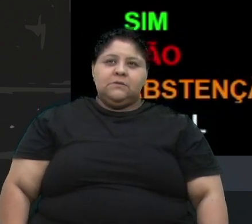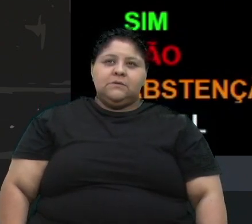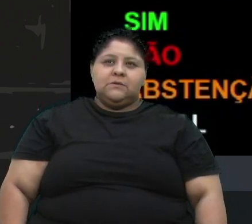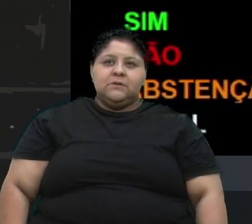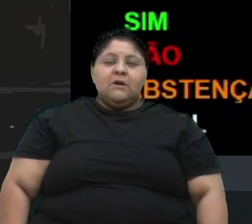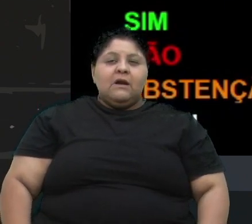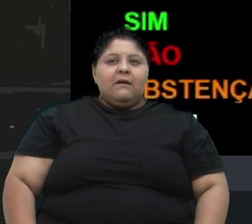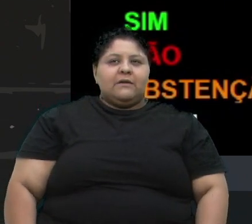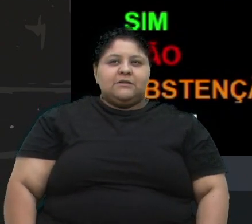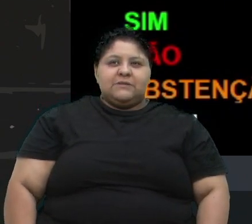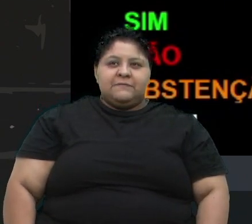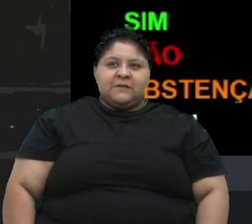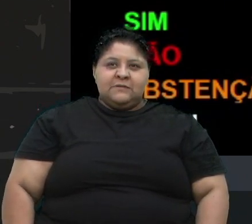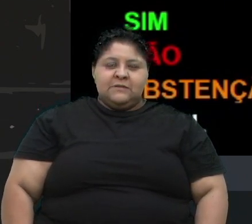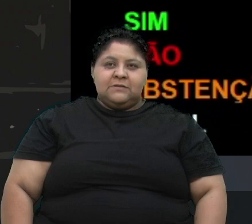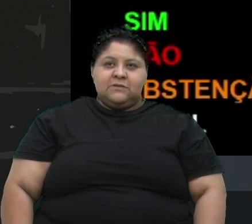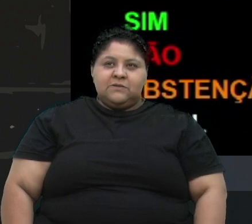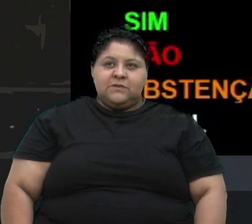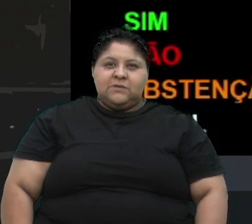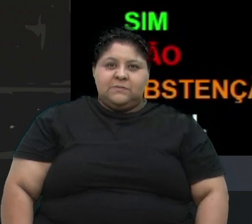Gladys Frizzo vota sim.